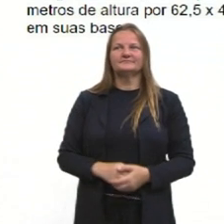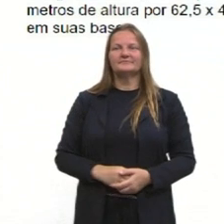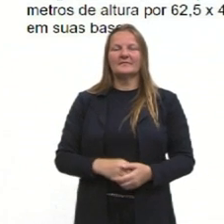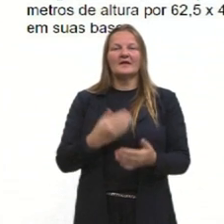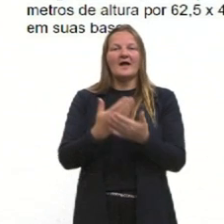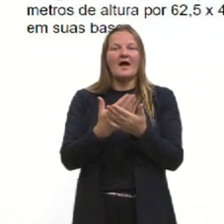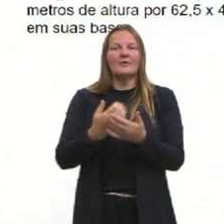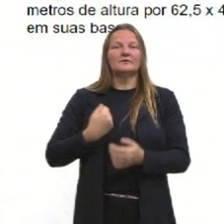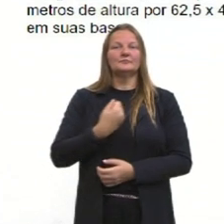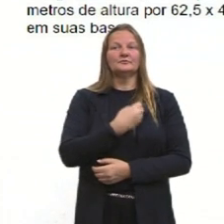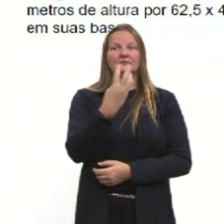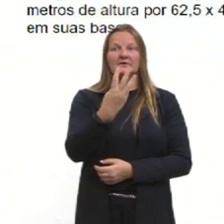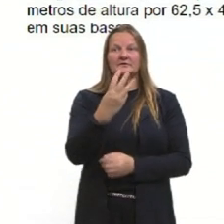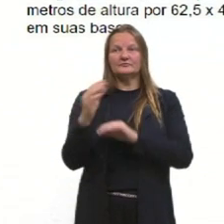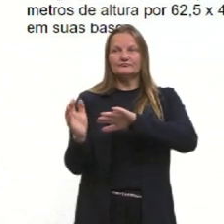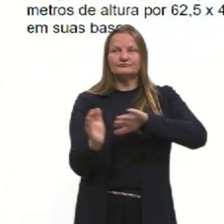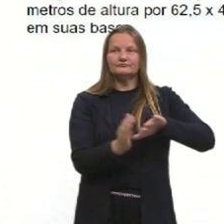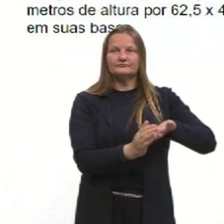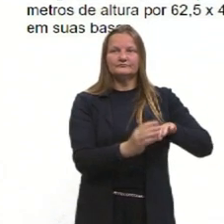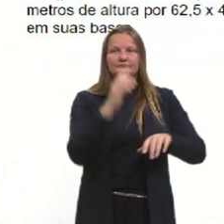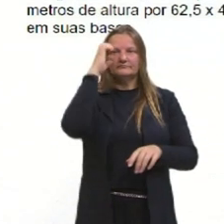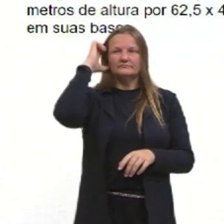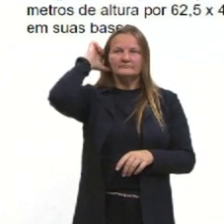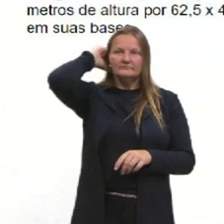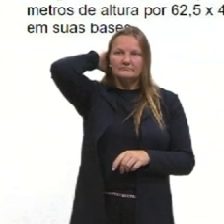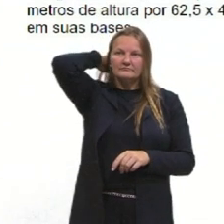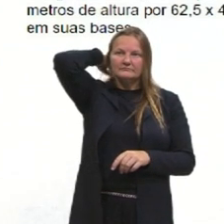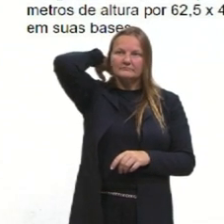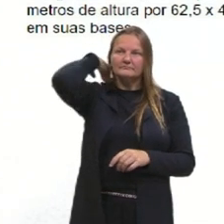aula número 3, gente, porque aqui nós começamos a circular